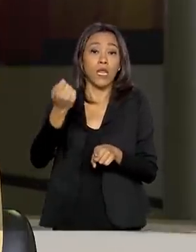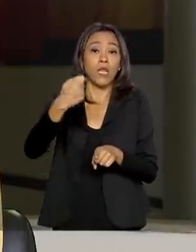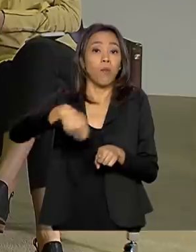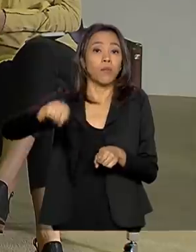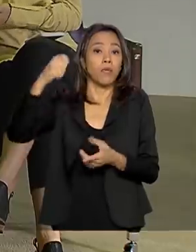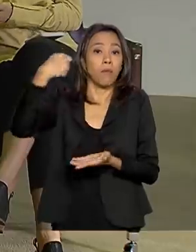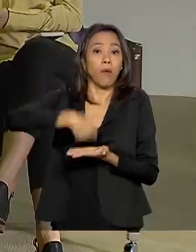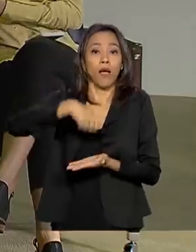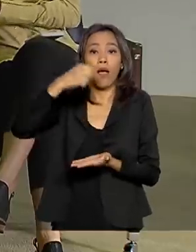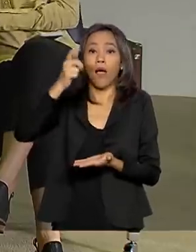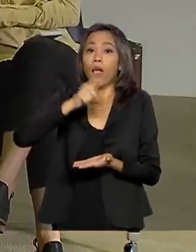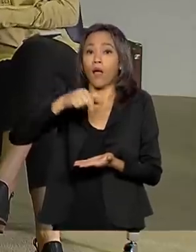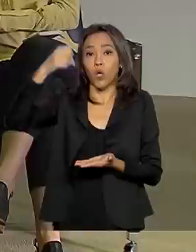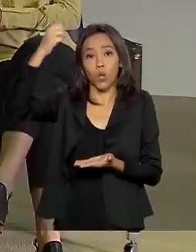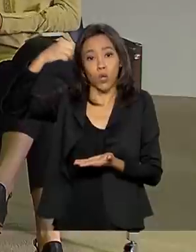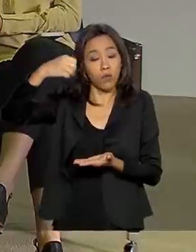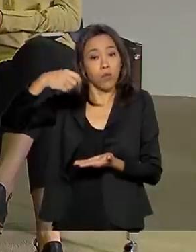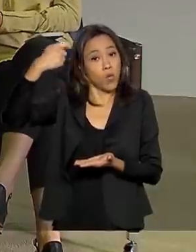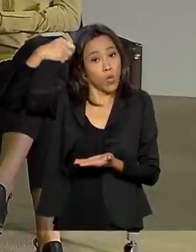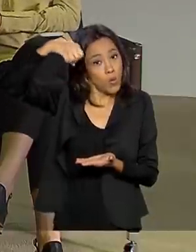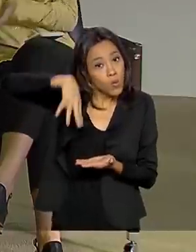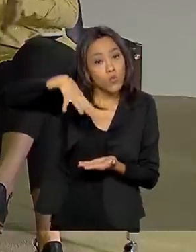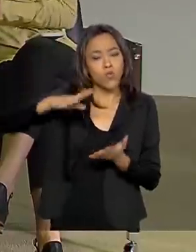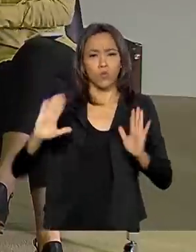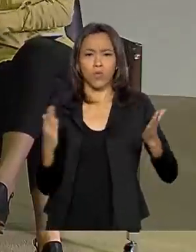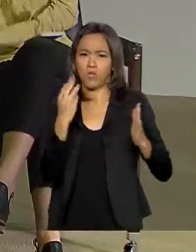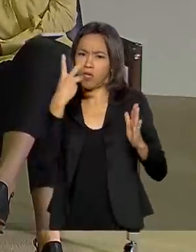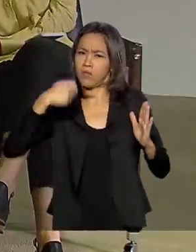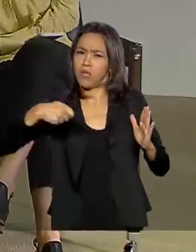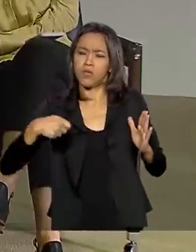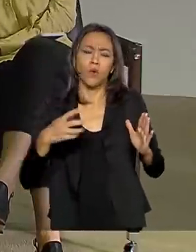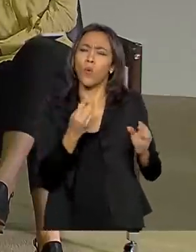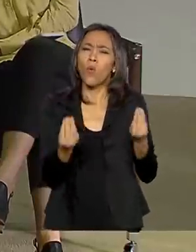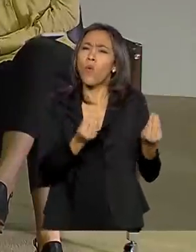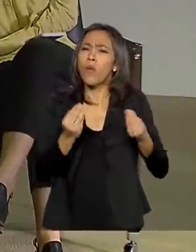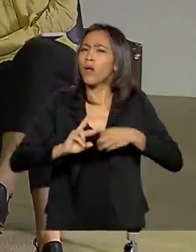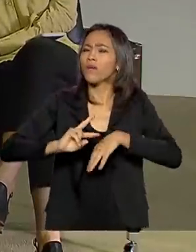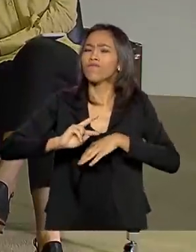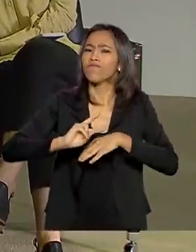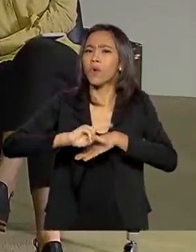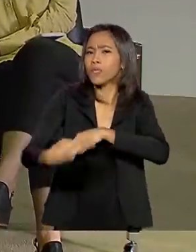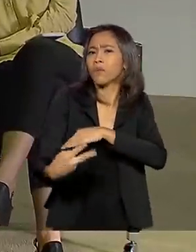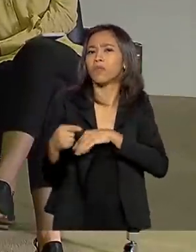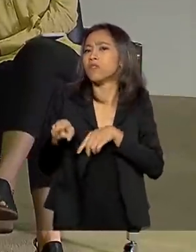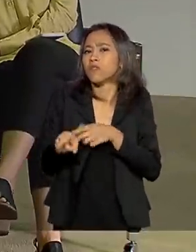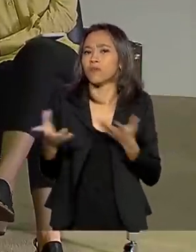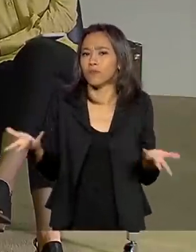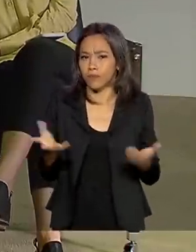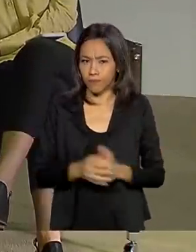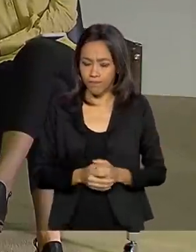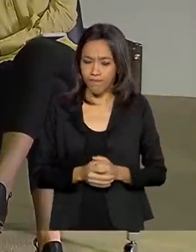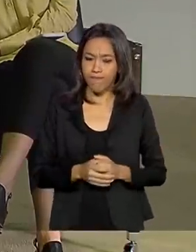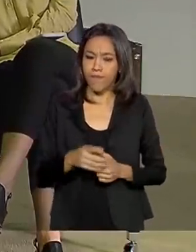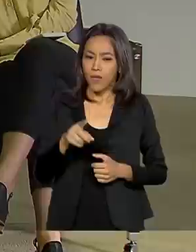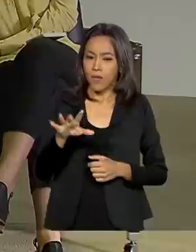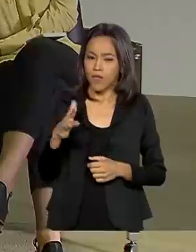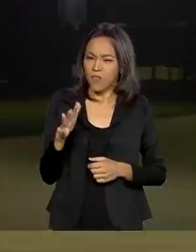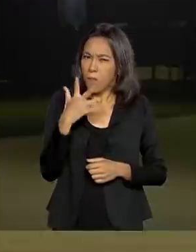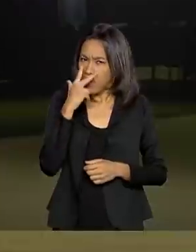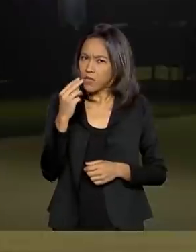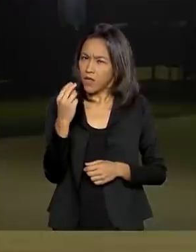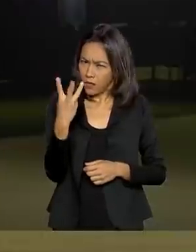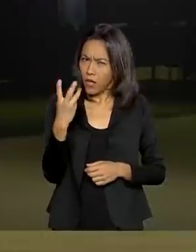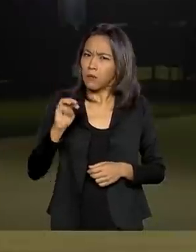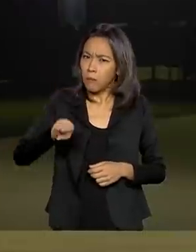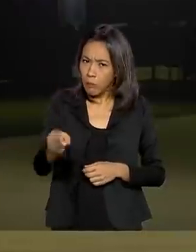três meses. Qual o impacto desse tipo de ação para o governo e para essas pessoas também? Ah, esse, se não me falha a memória, são em torno de 3 milhões,